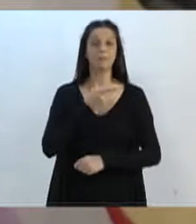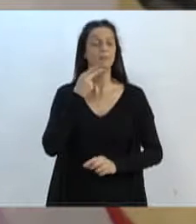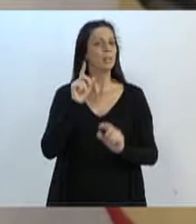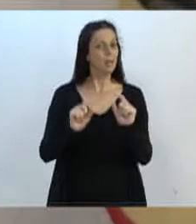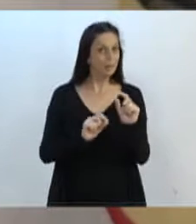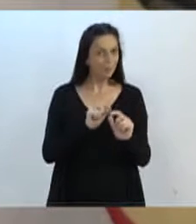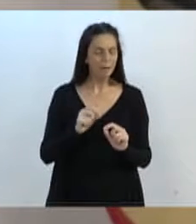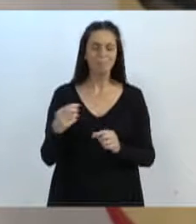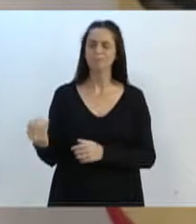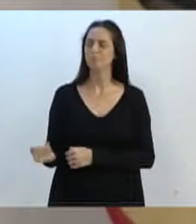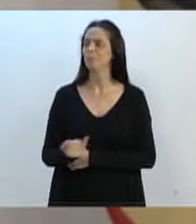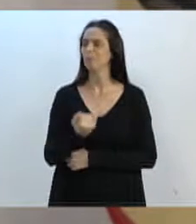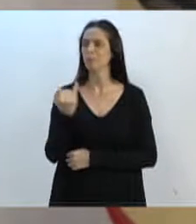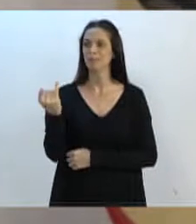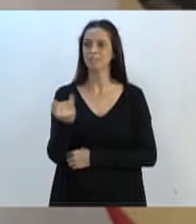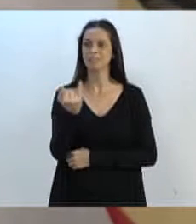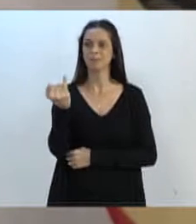importante